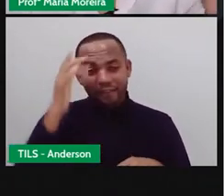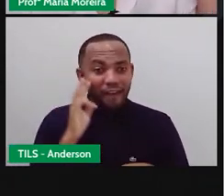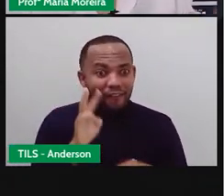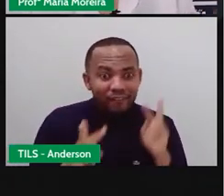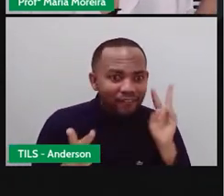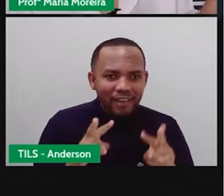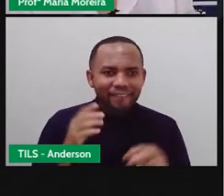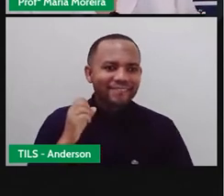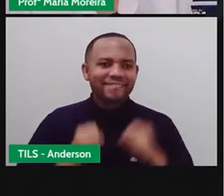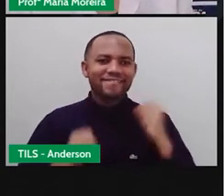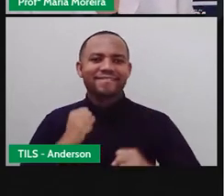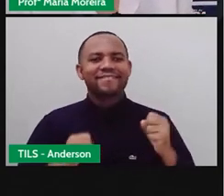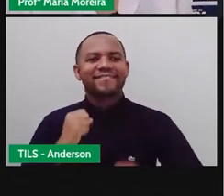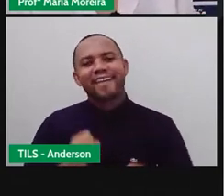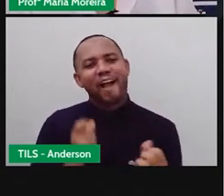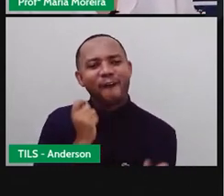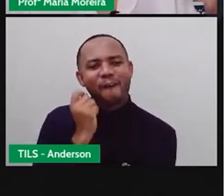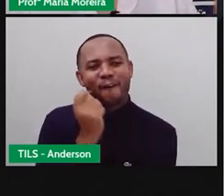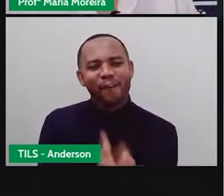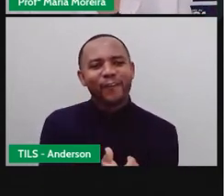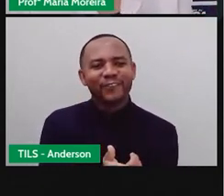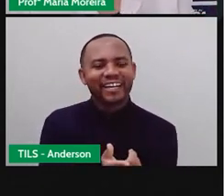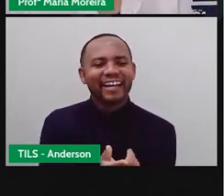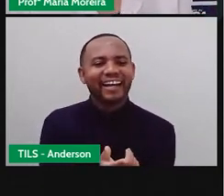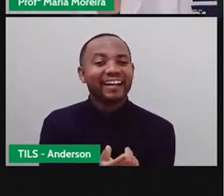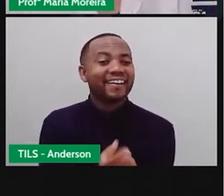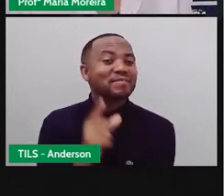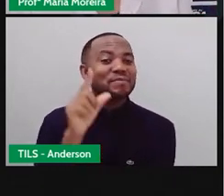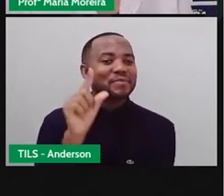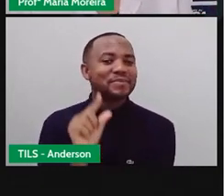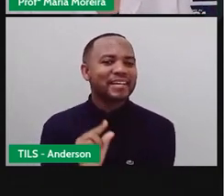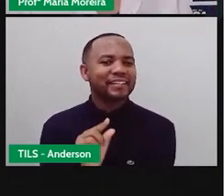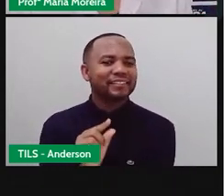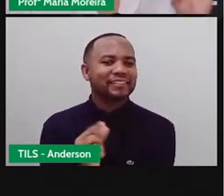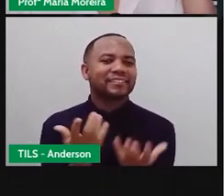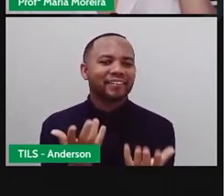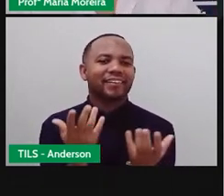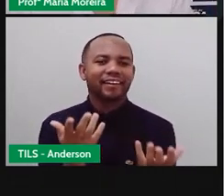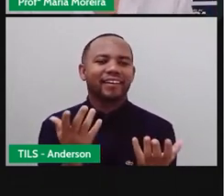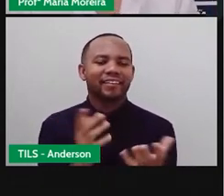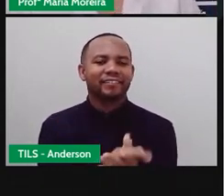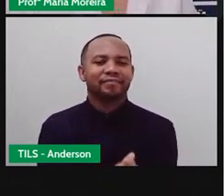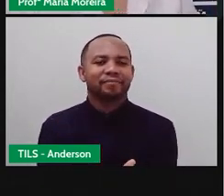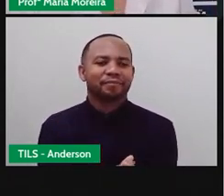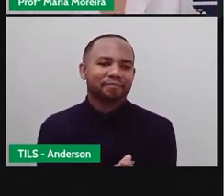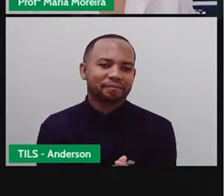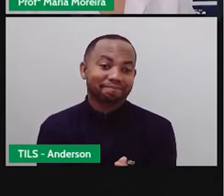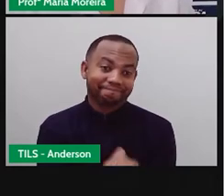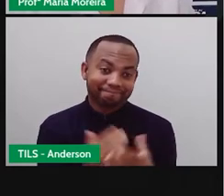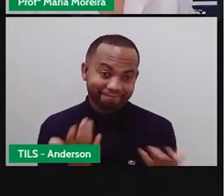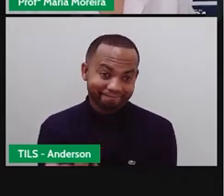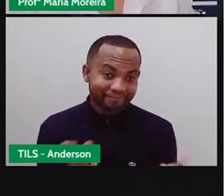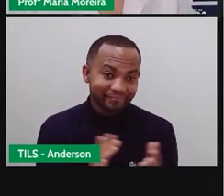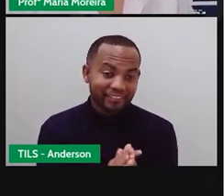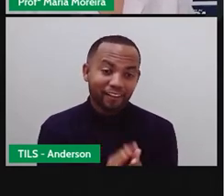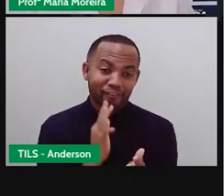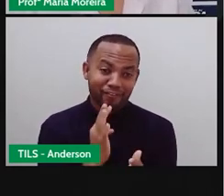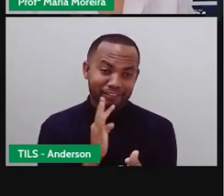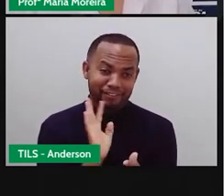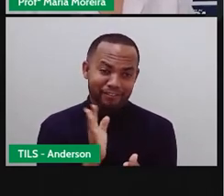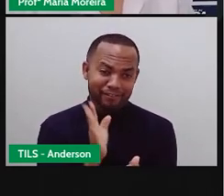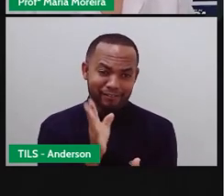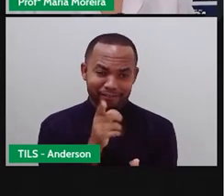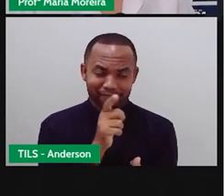querendo ou não, ela é obrigada a escutar, que deseja aquele produto, ele faz o quê? Sai para poder fazer a compra,